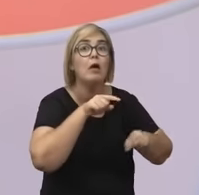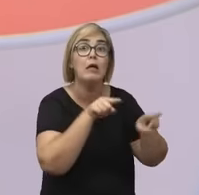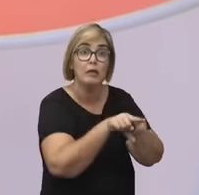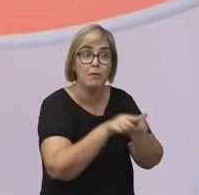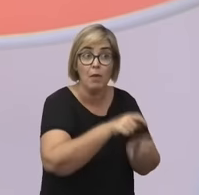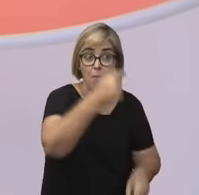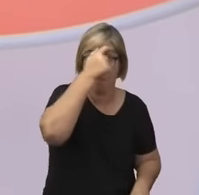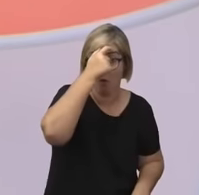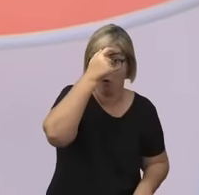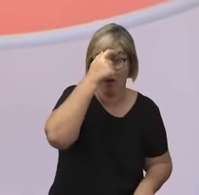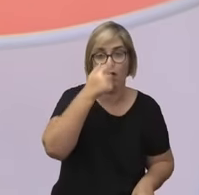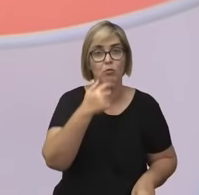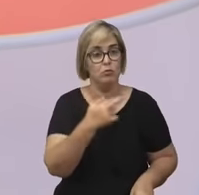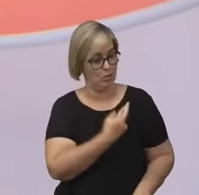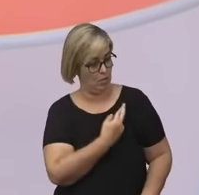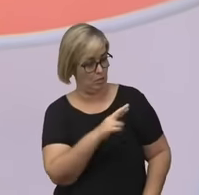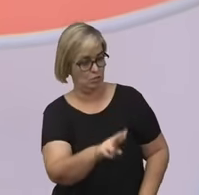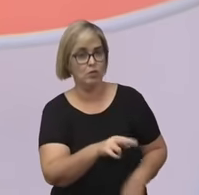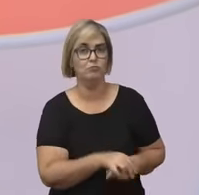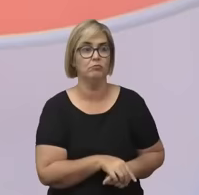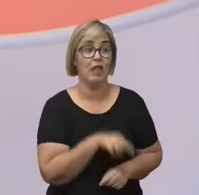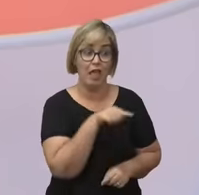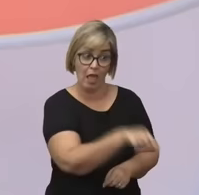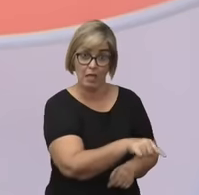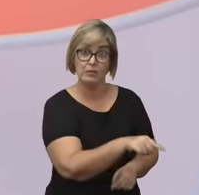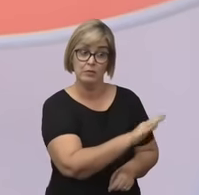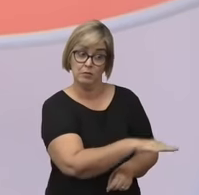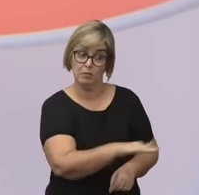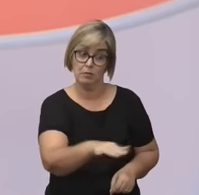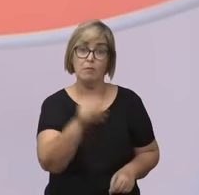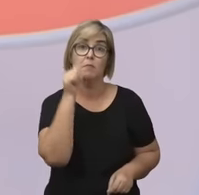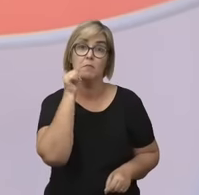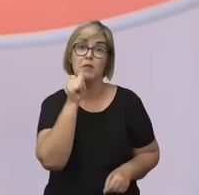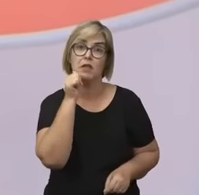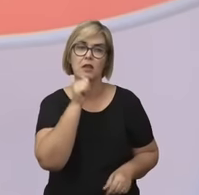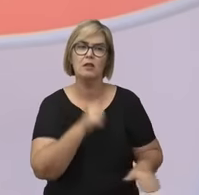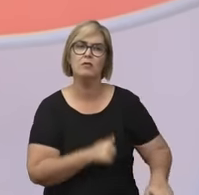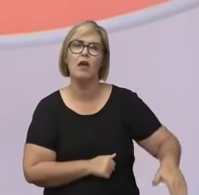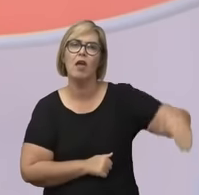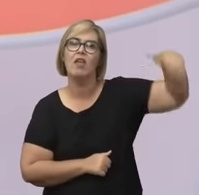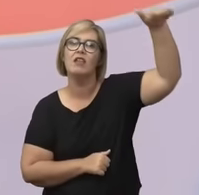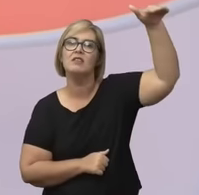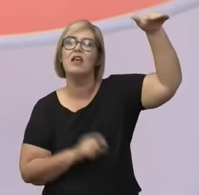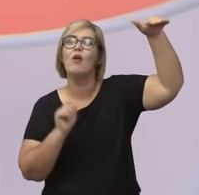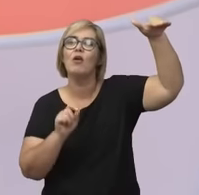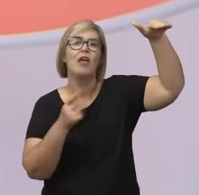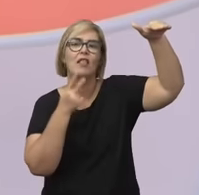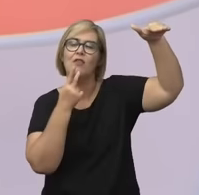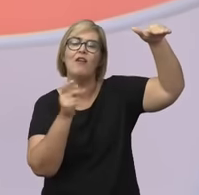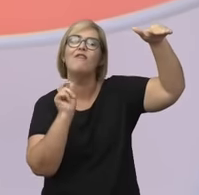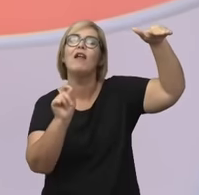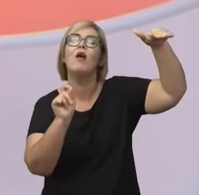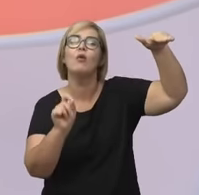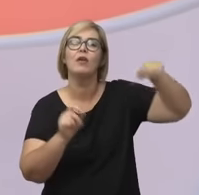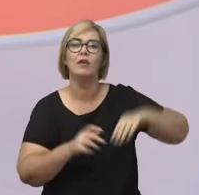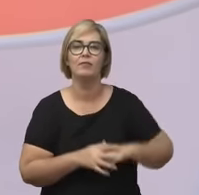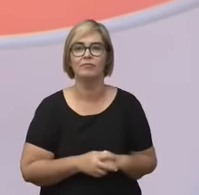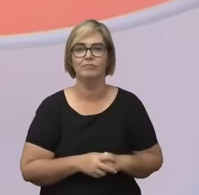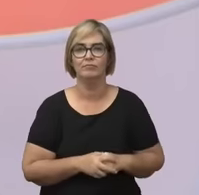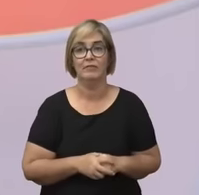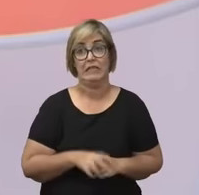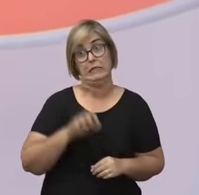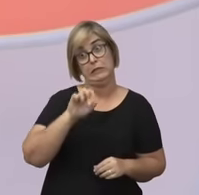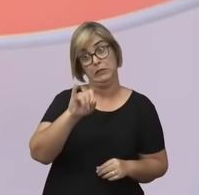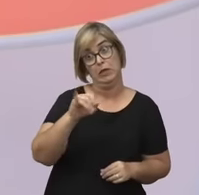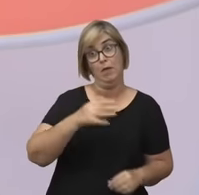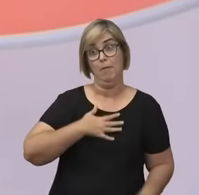religiosa. Essas meninas assim educadas não dirão quando moças estas tristes palavras. Se meu